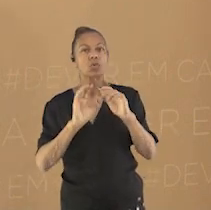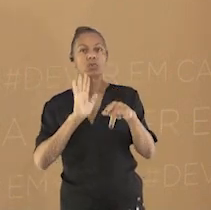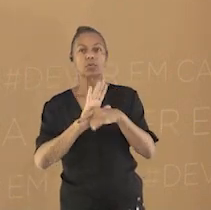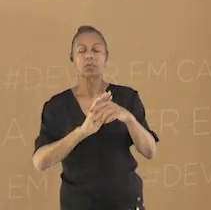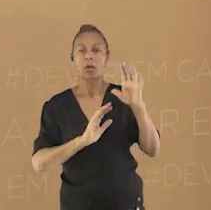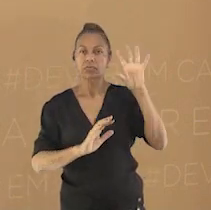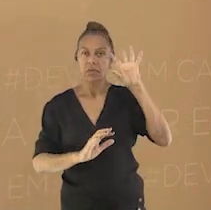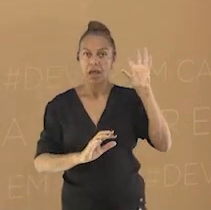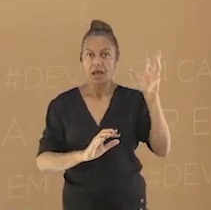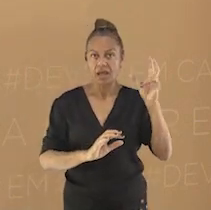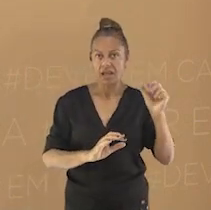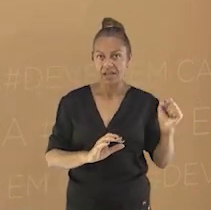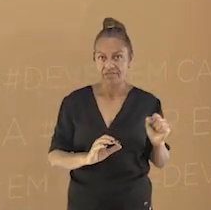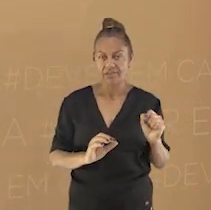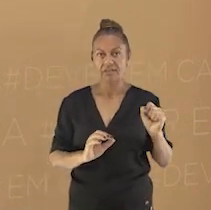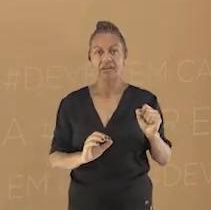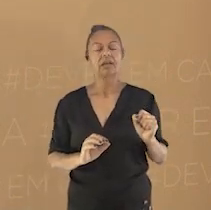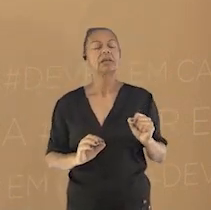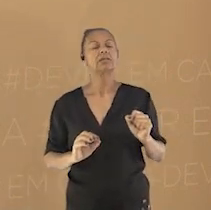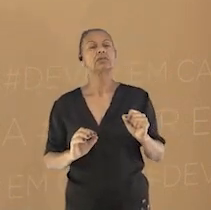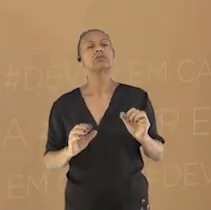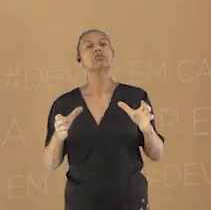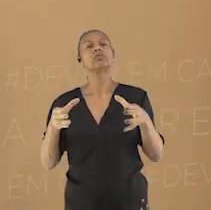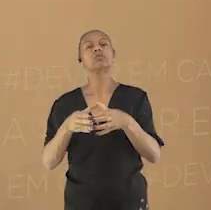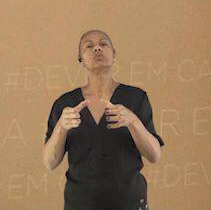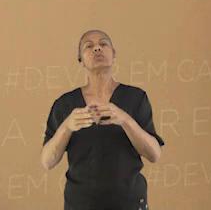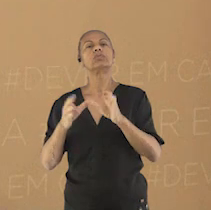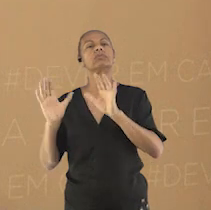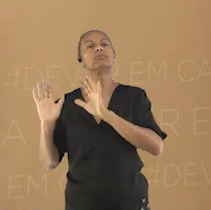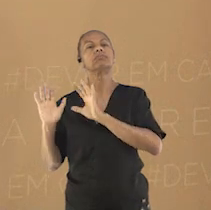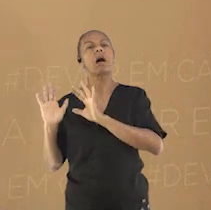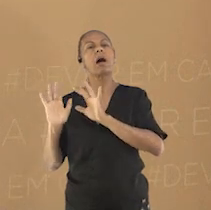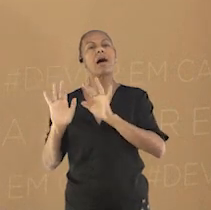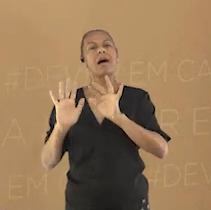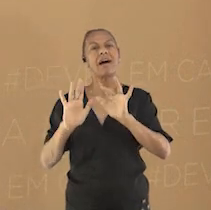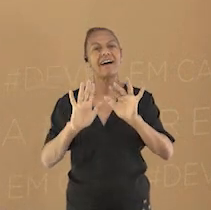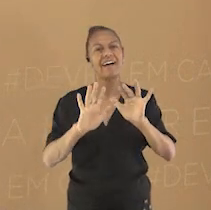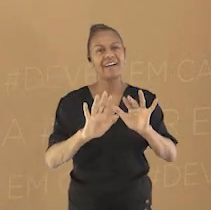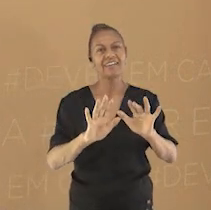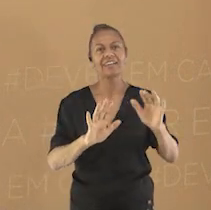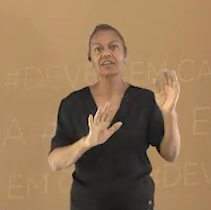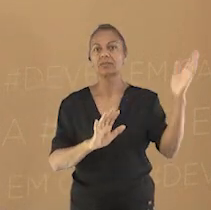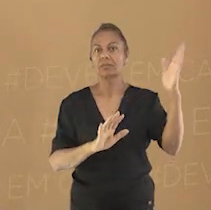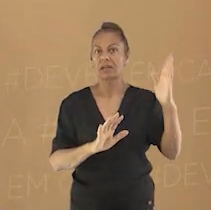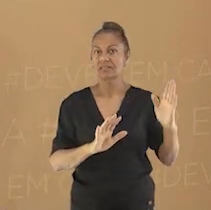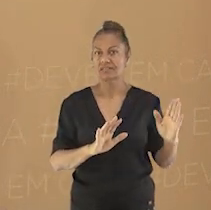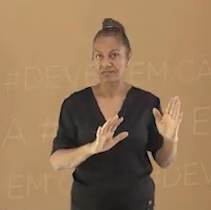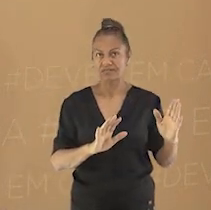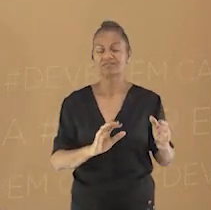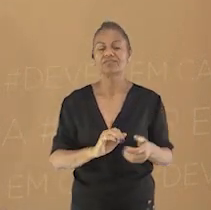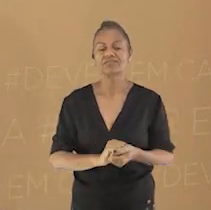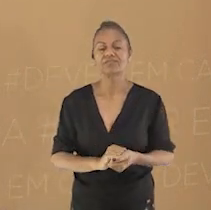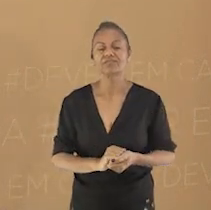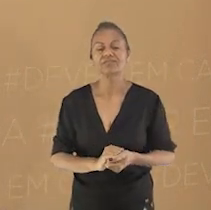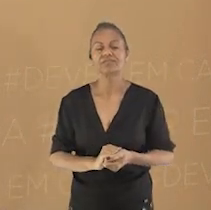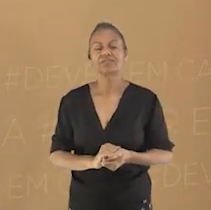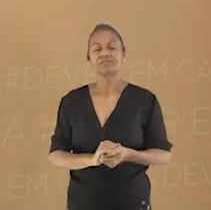árvores desde o início da chegada dos diversos grupos étnicos introduzidos no Brasil pelo tráfico de escravos.